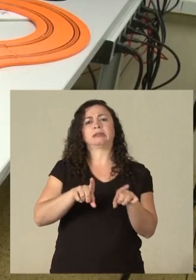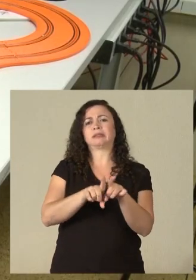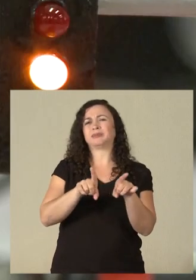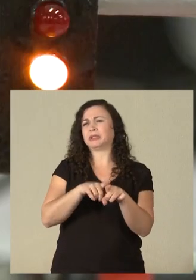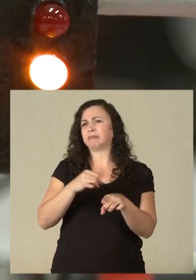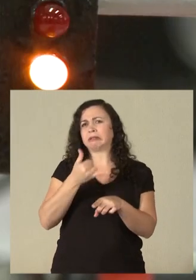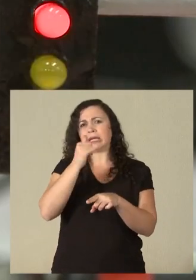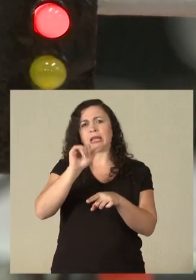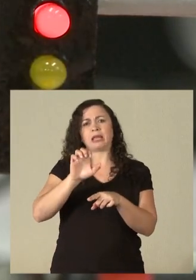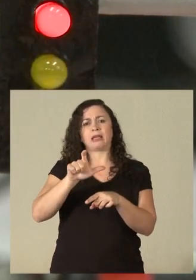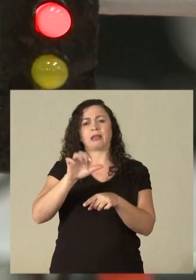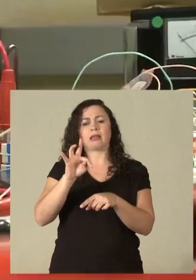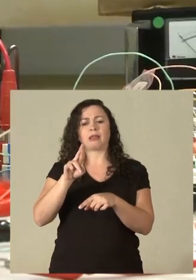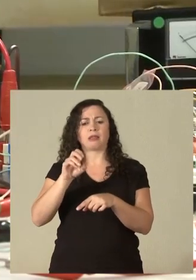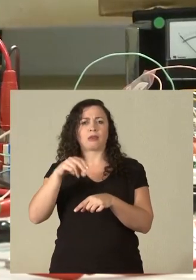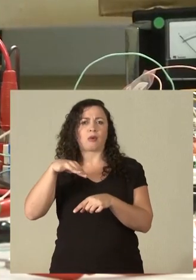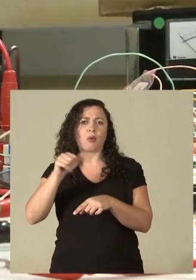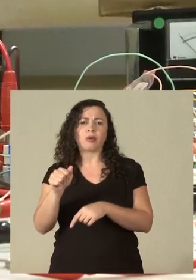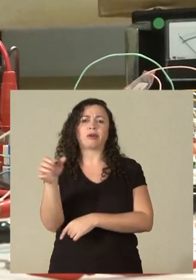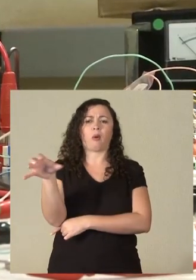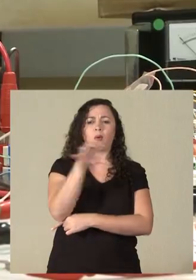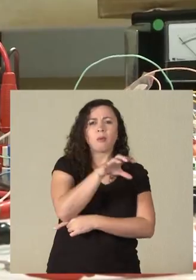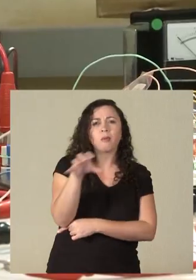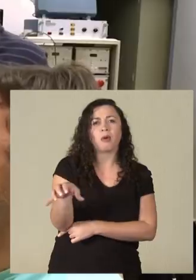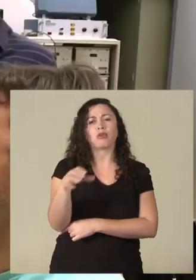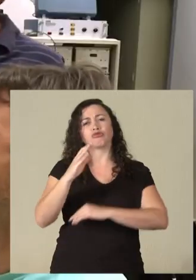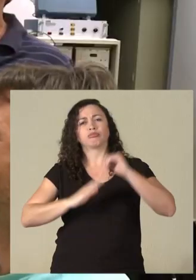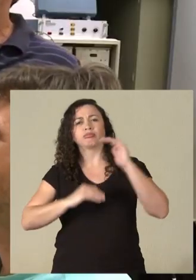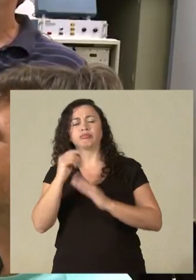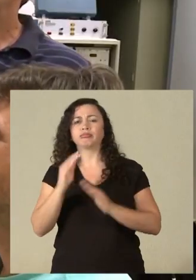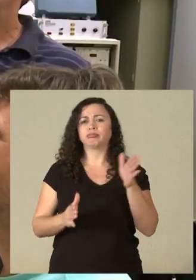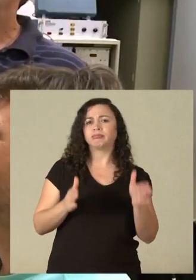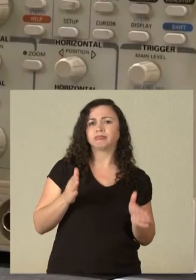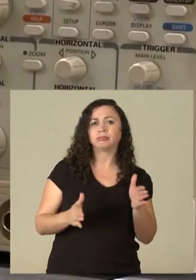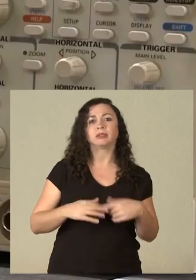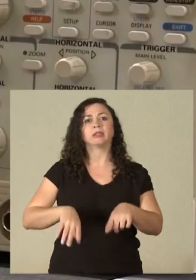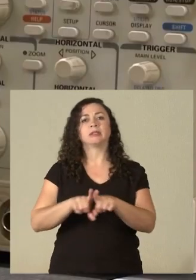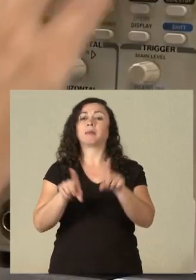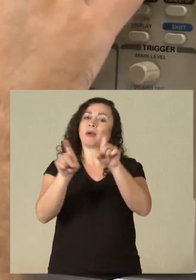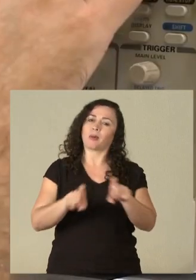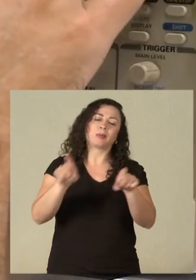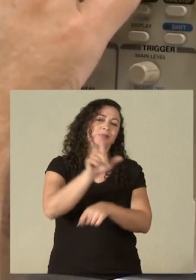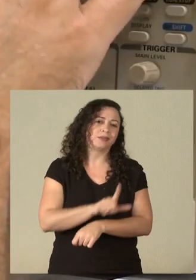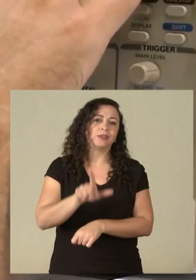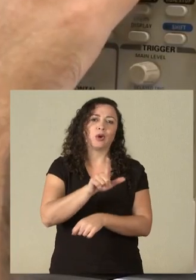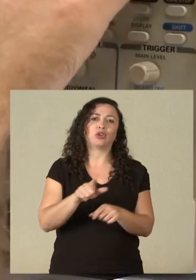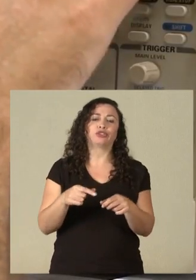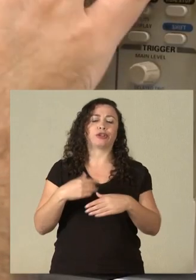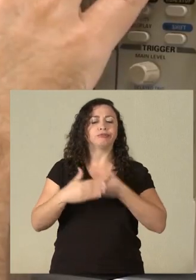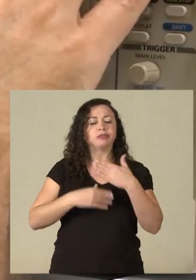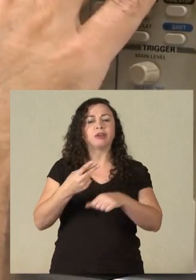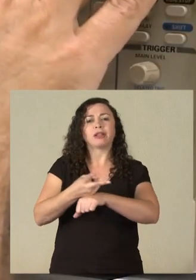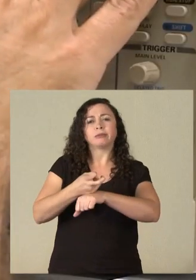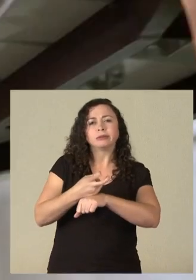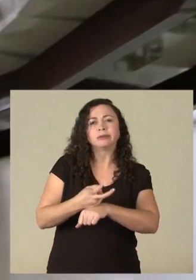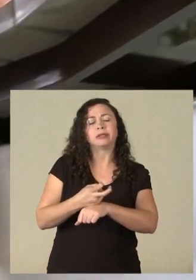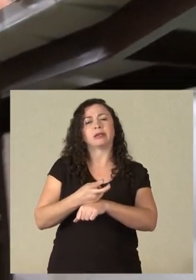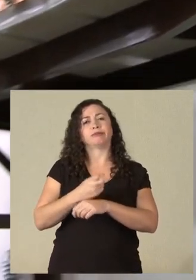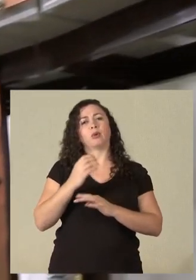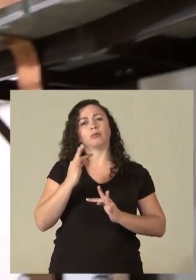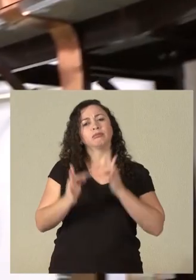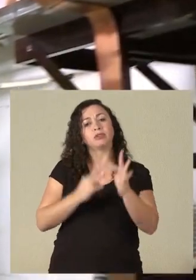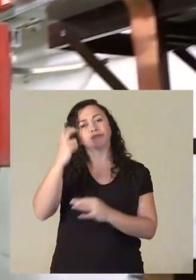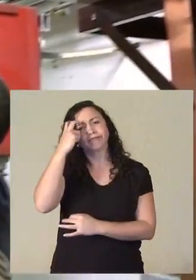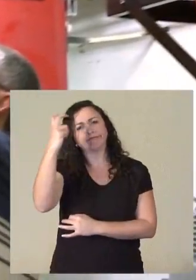eletrônica, automação robótica, essas coisas assim. Computação também, claro, desenvolvimento de aplicativos, inteligência artificial,